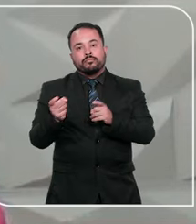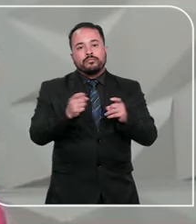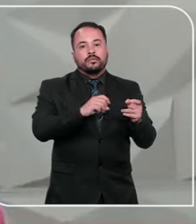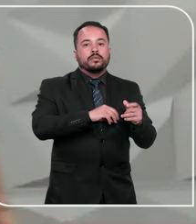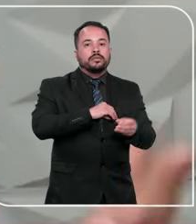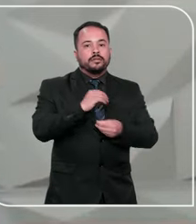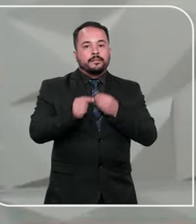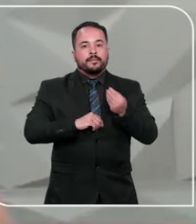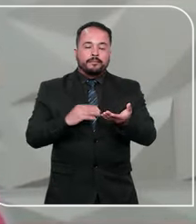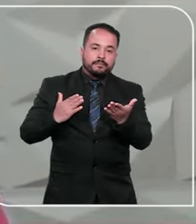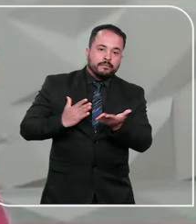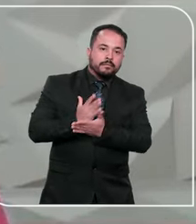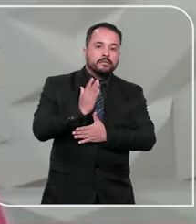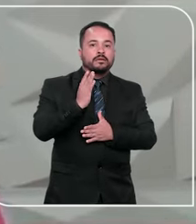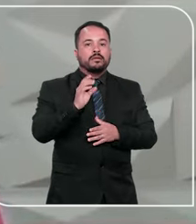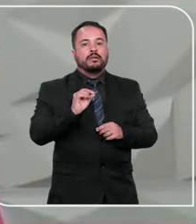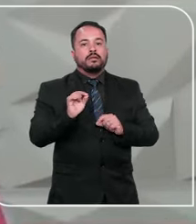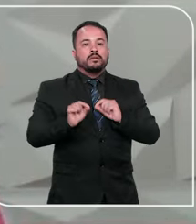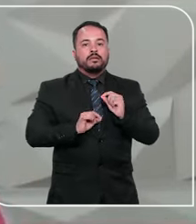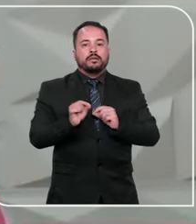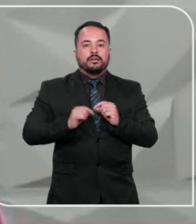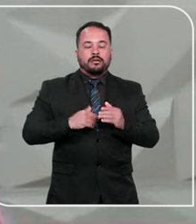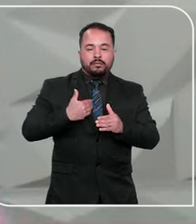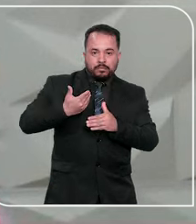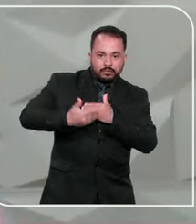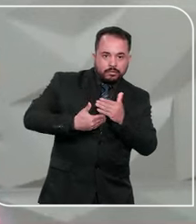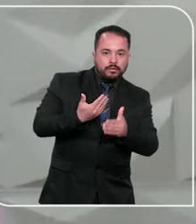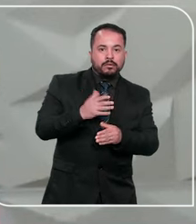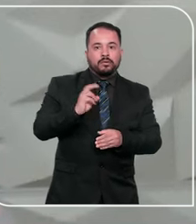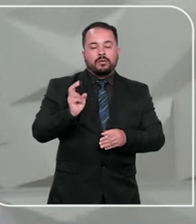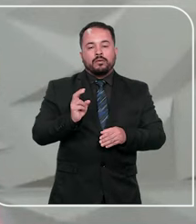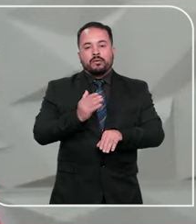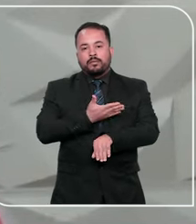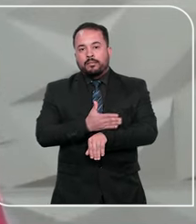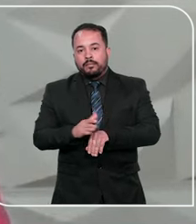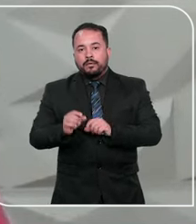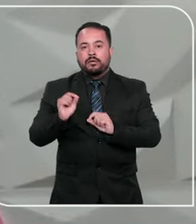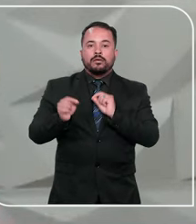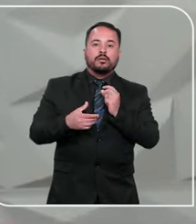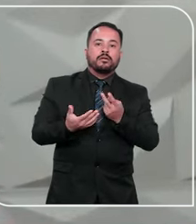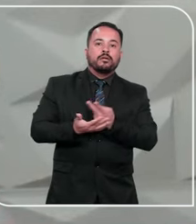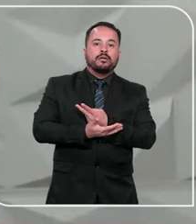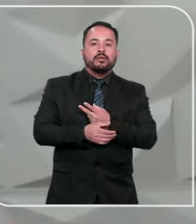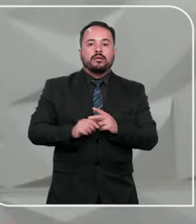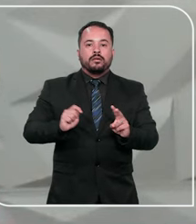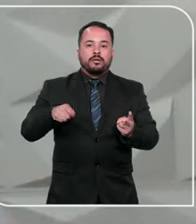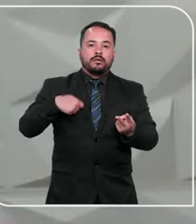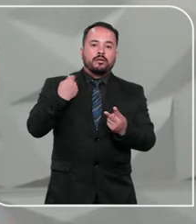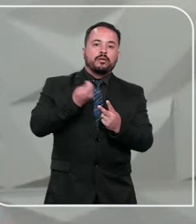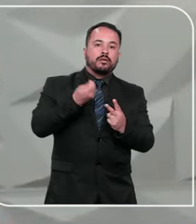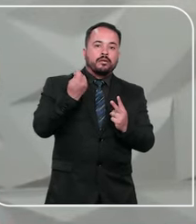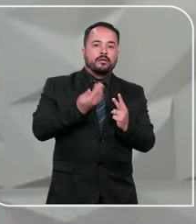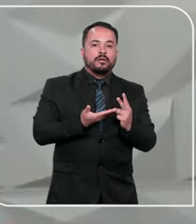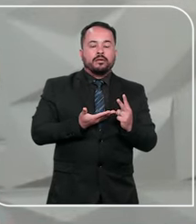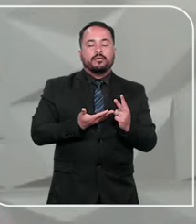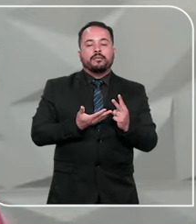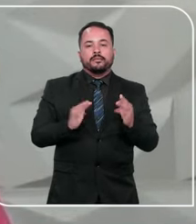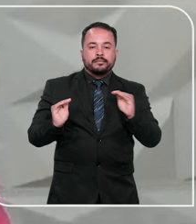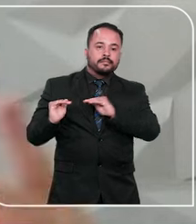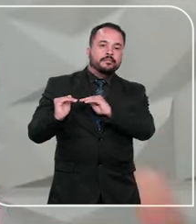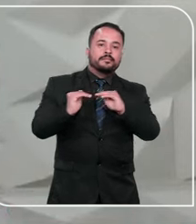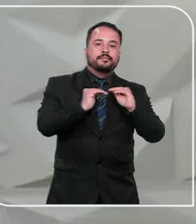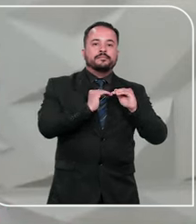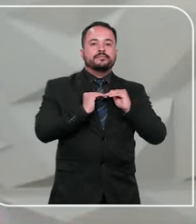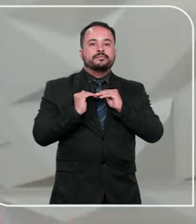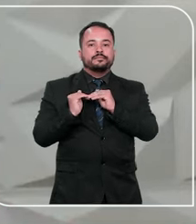então a partilha e a homologação. No caso do arrolamento comum, é para aqueles casos em que as partes elas estejam